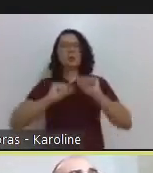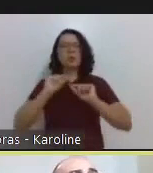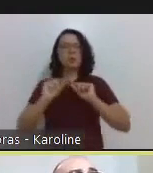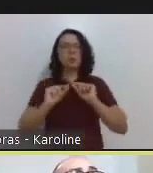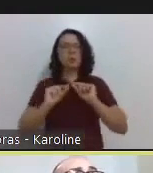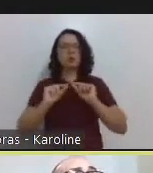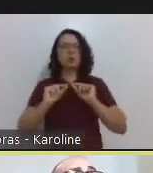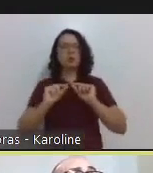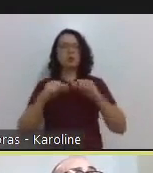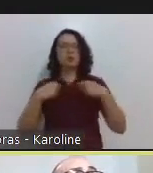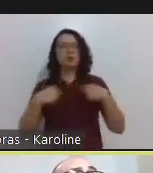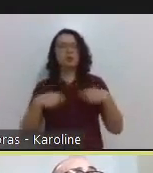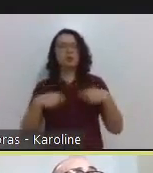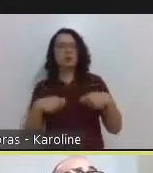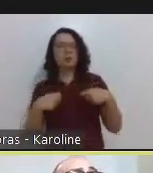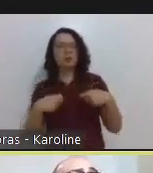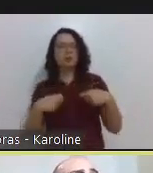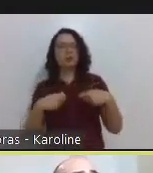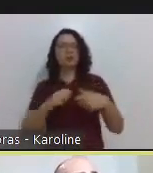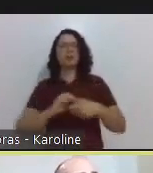sencillo, é que, em realidade,